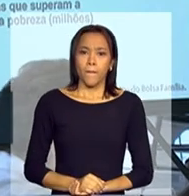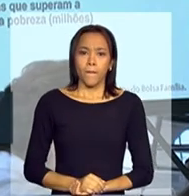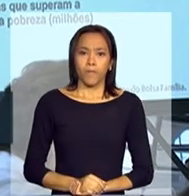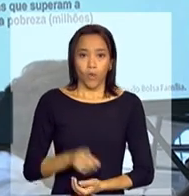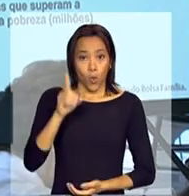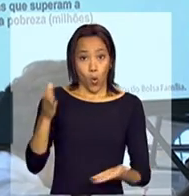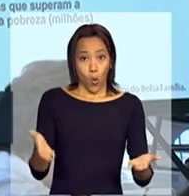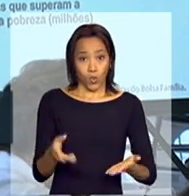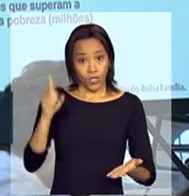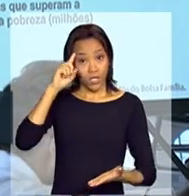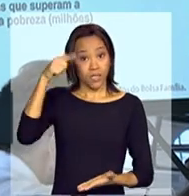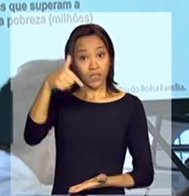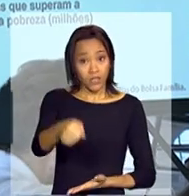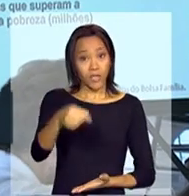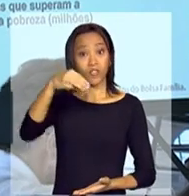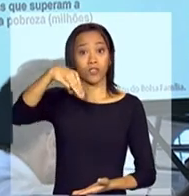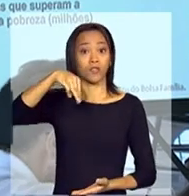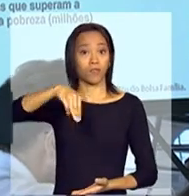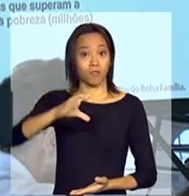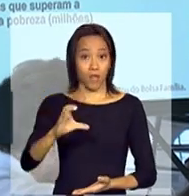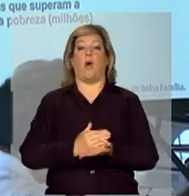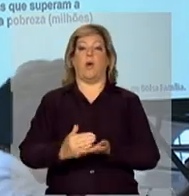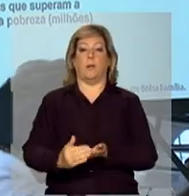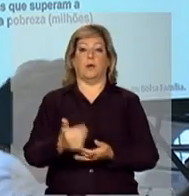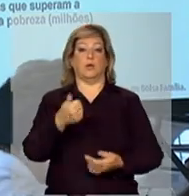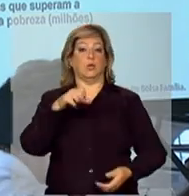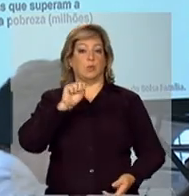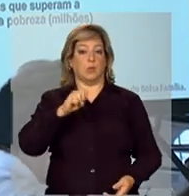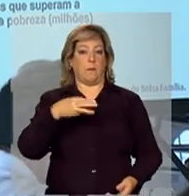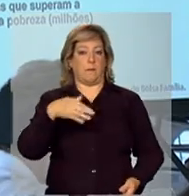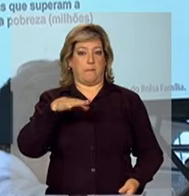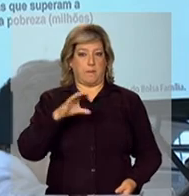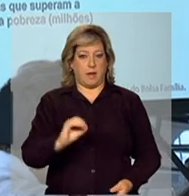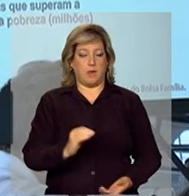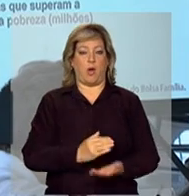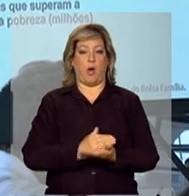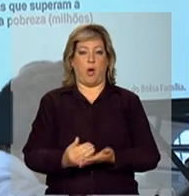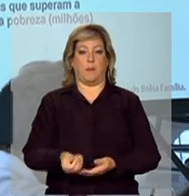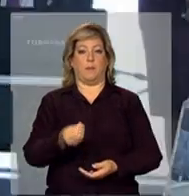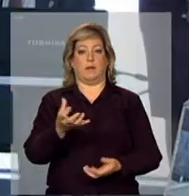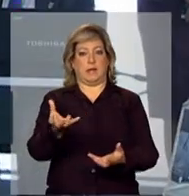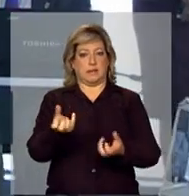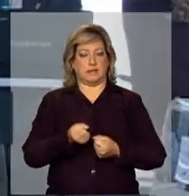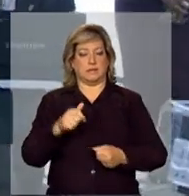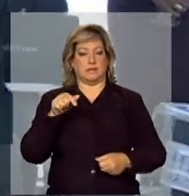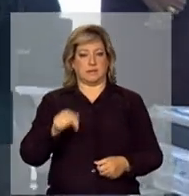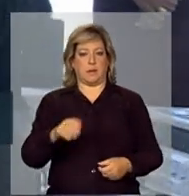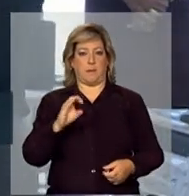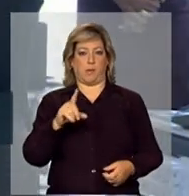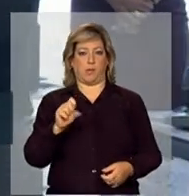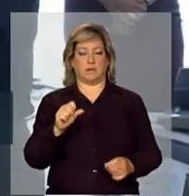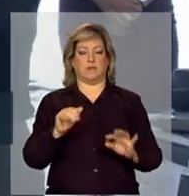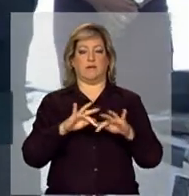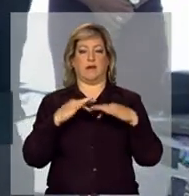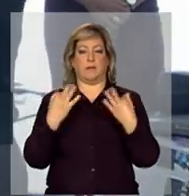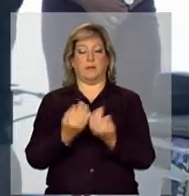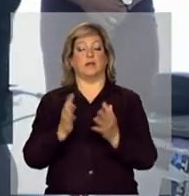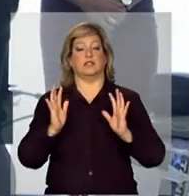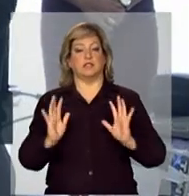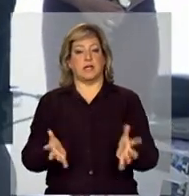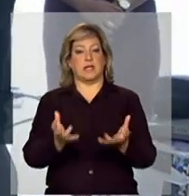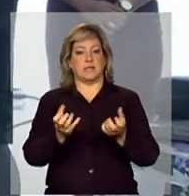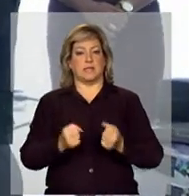7 de março. partir do dia 18 de março, quando começarem a receber o Bolsa Família, dessa semana, já recebe uma